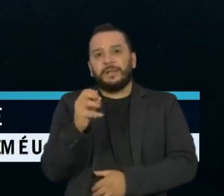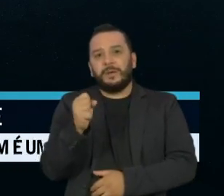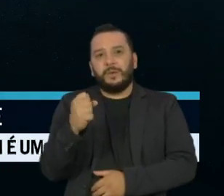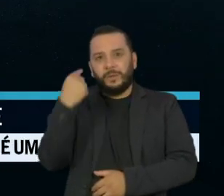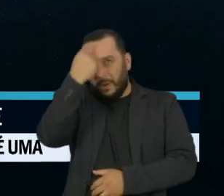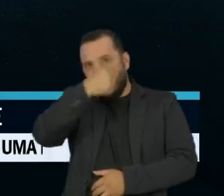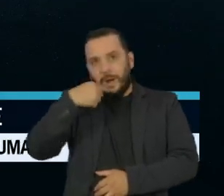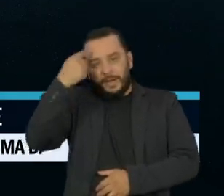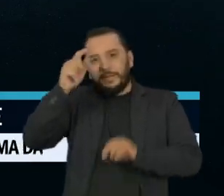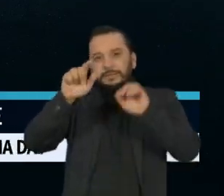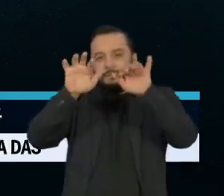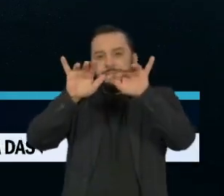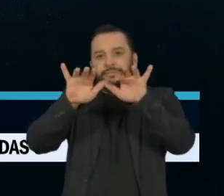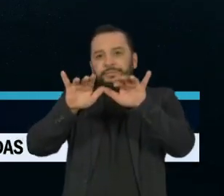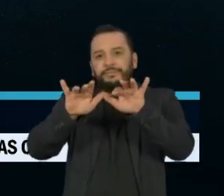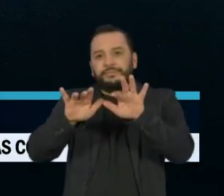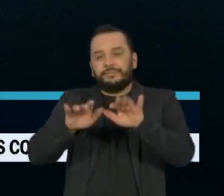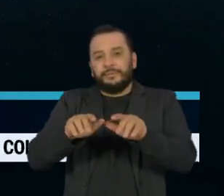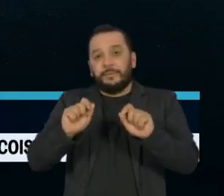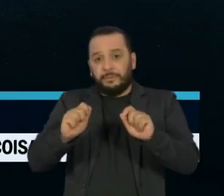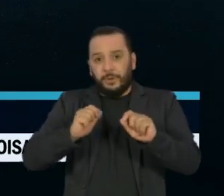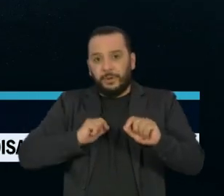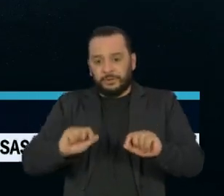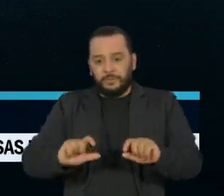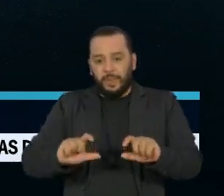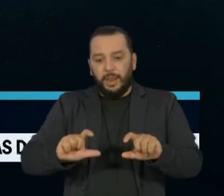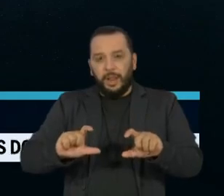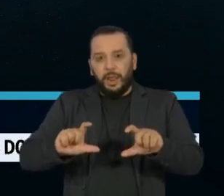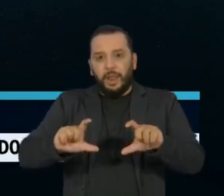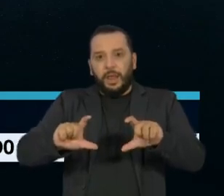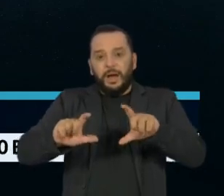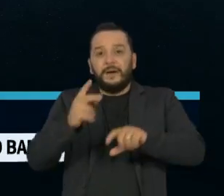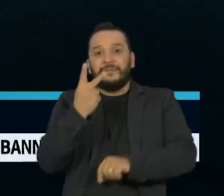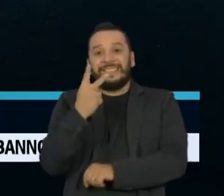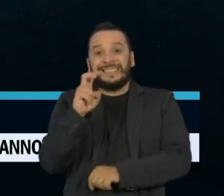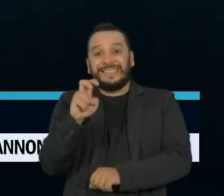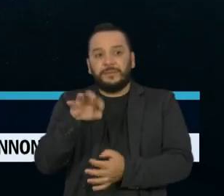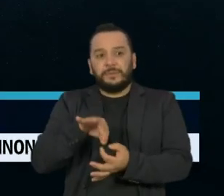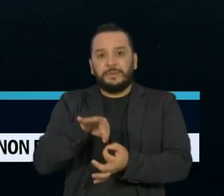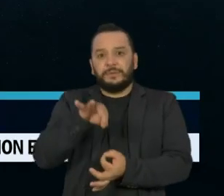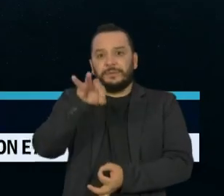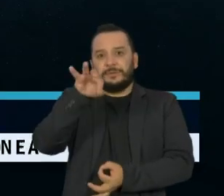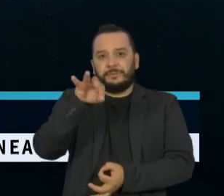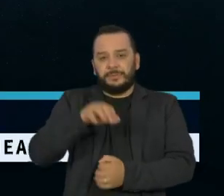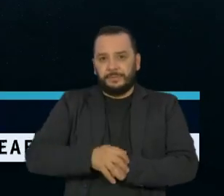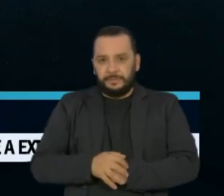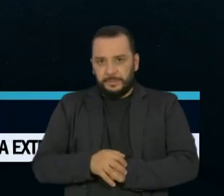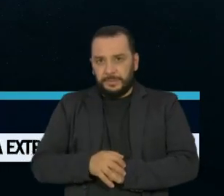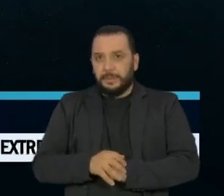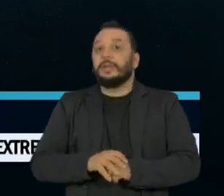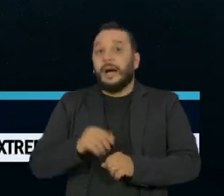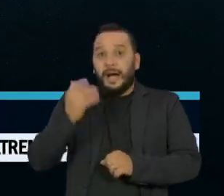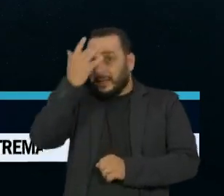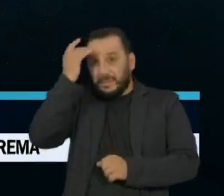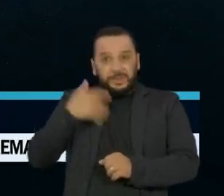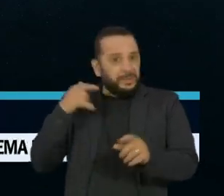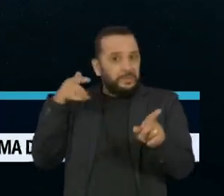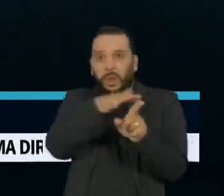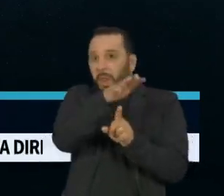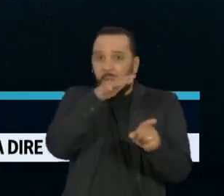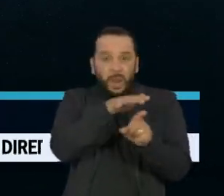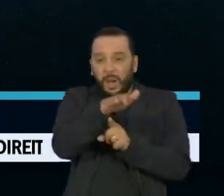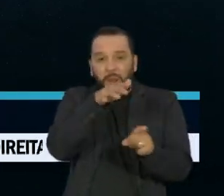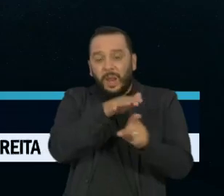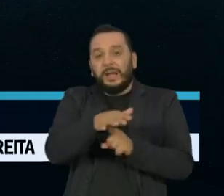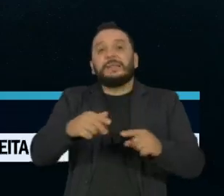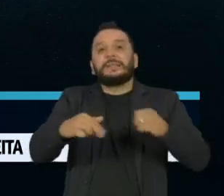com previsão de acúmulo de até 25 centímetros. A mudança no clima fez a procura por hospedagem nas cidades que